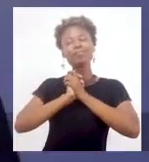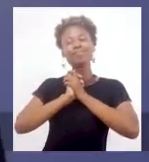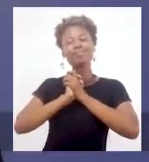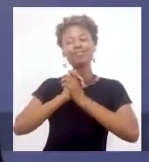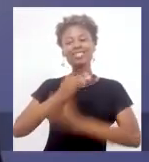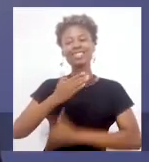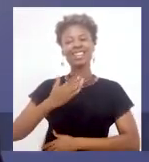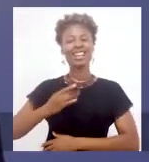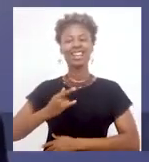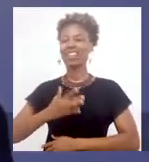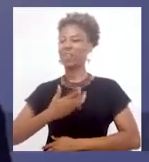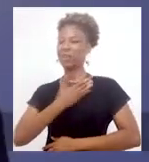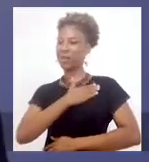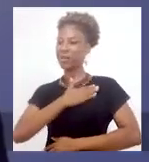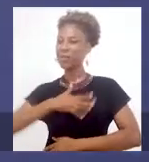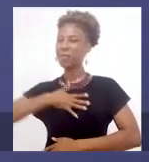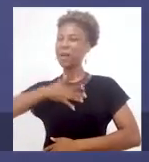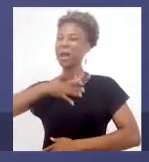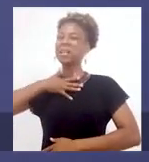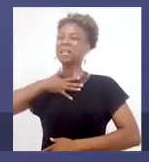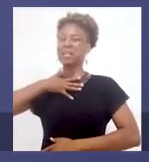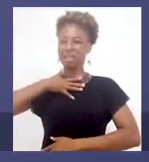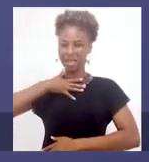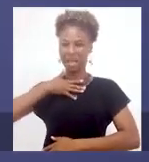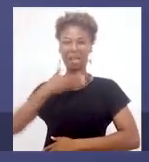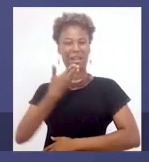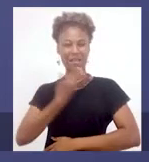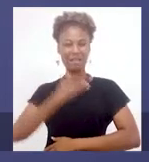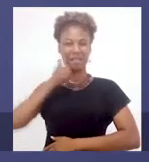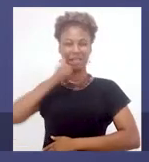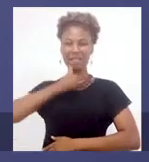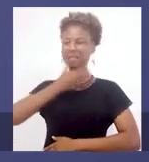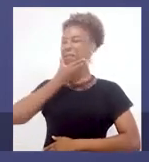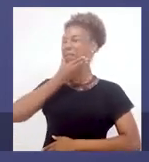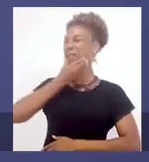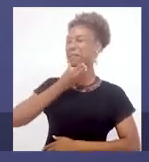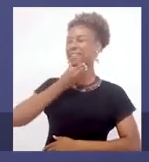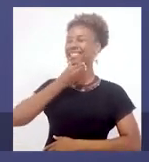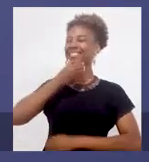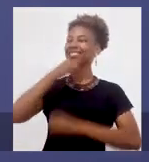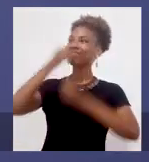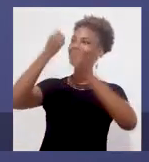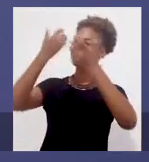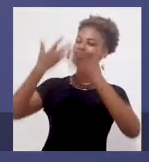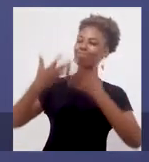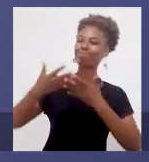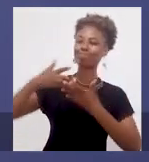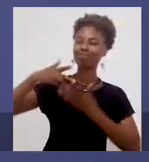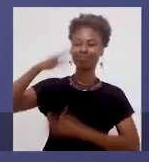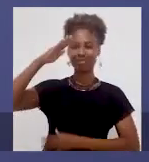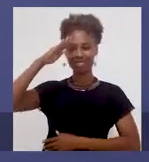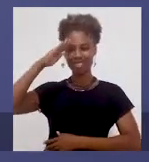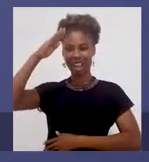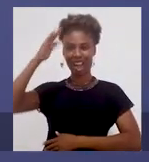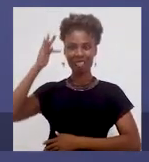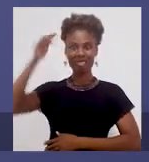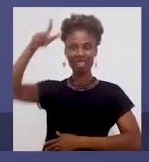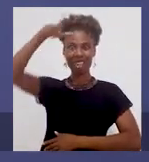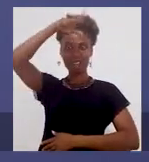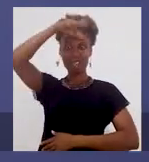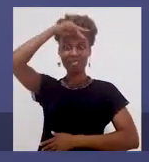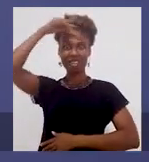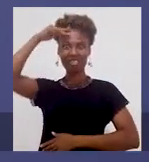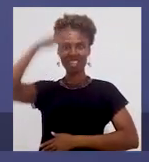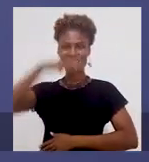Minhas amigas e meus amigos, é uma honra estar com vocês para falar da Major Denise, nossa